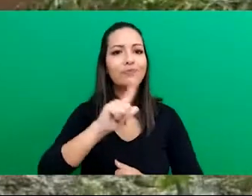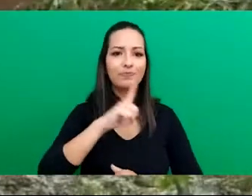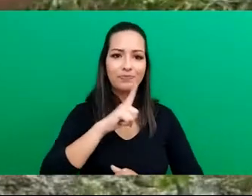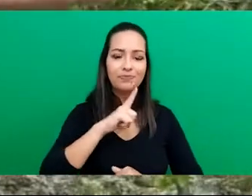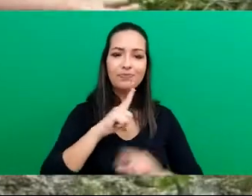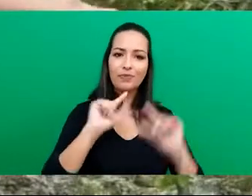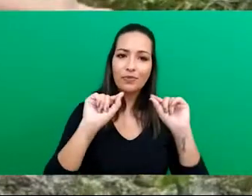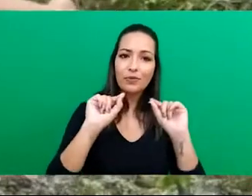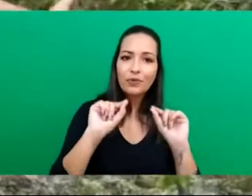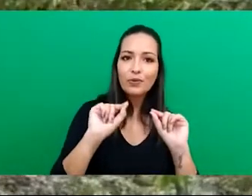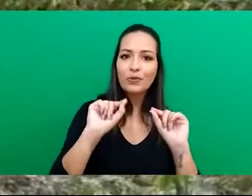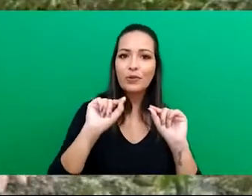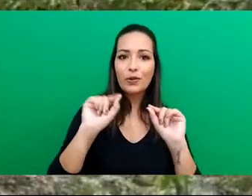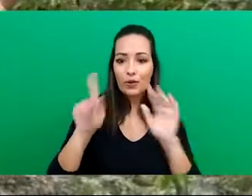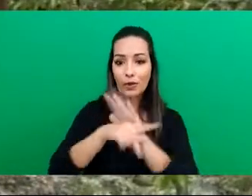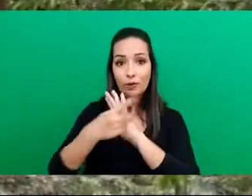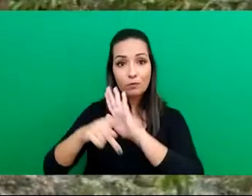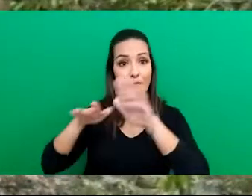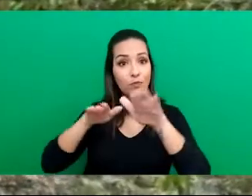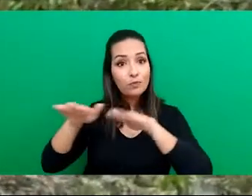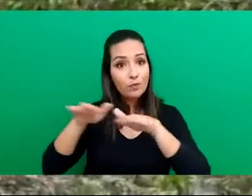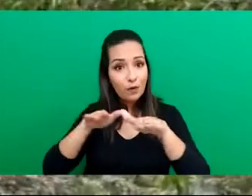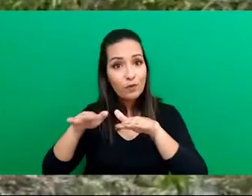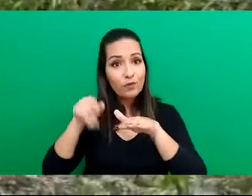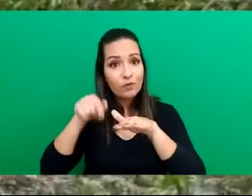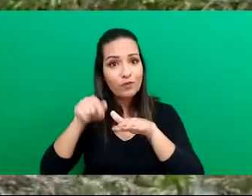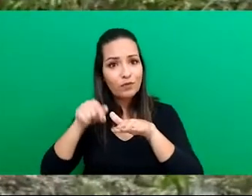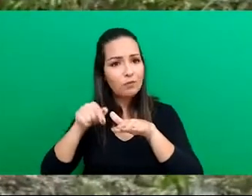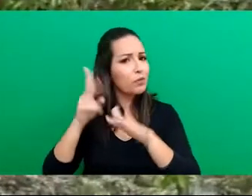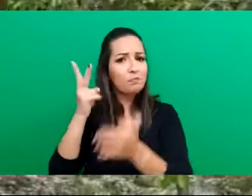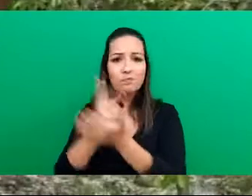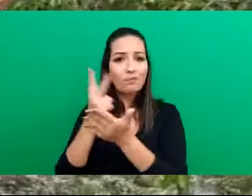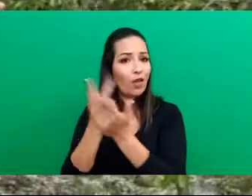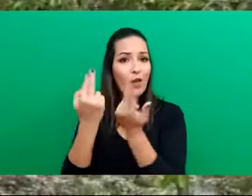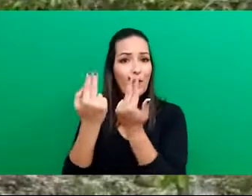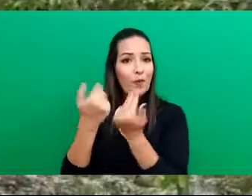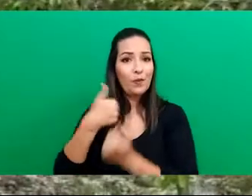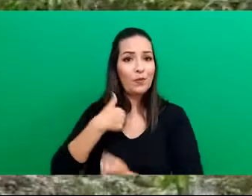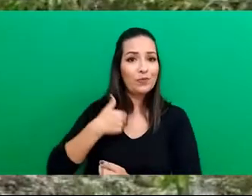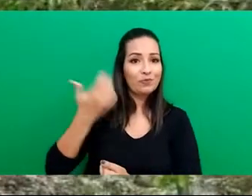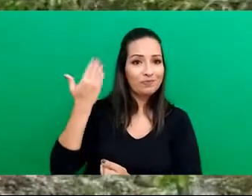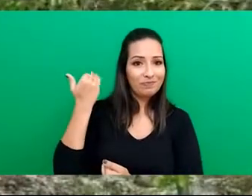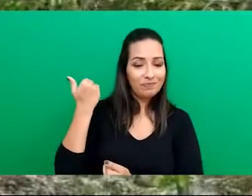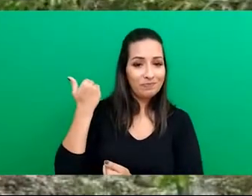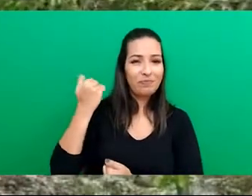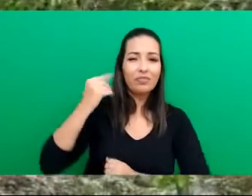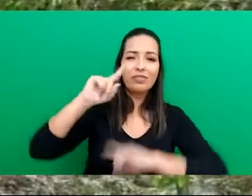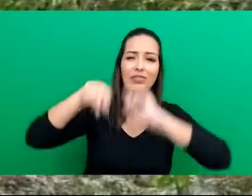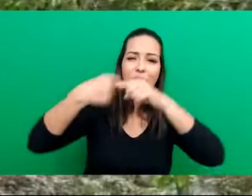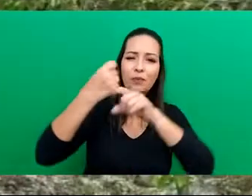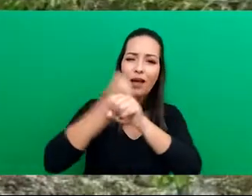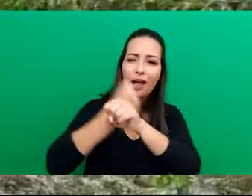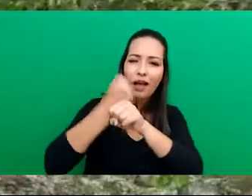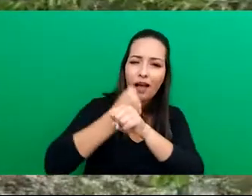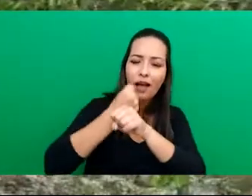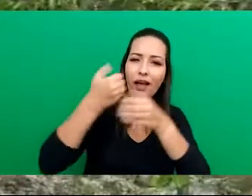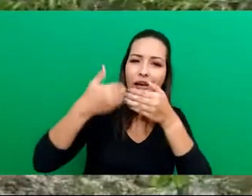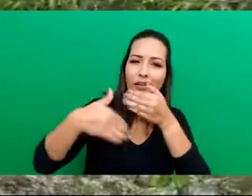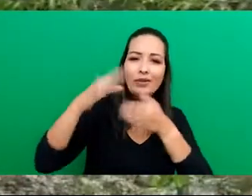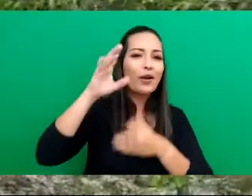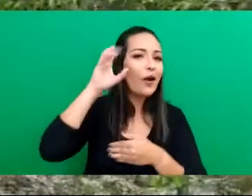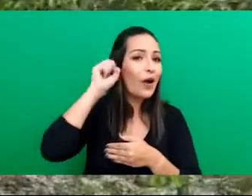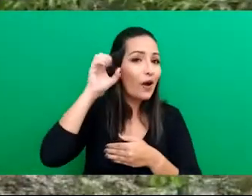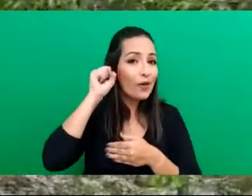que a gente tenta trazer para o movimento, a gente trata da mesma forma. E o bom é a gente, daqui a uns anos,